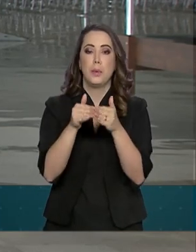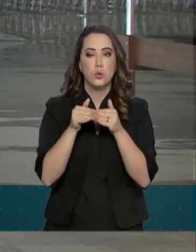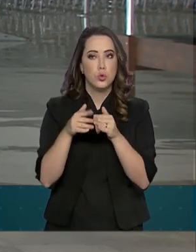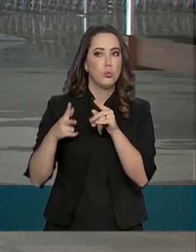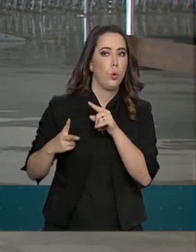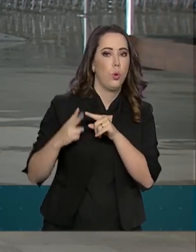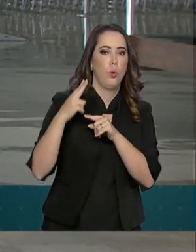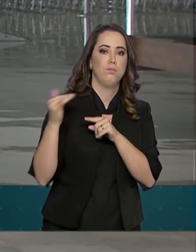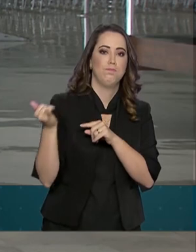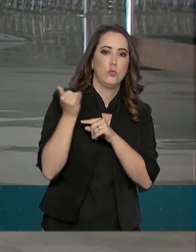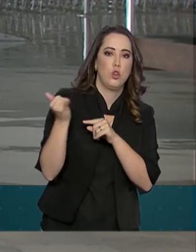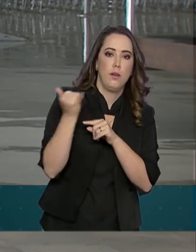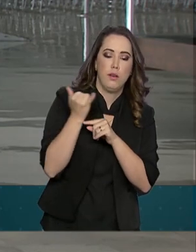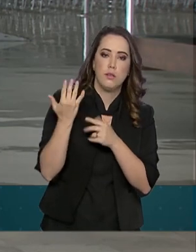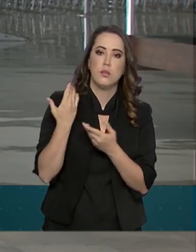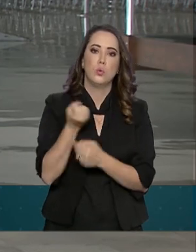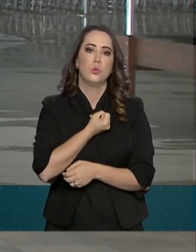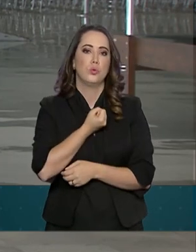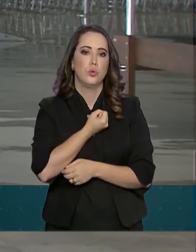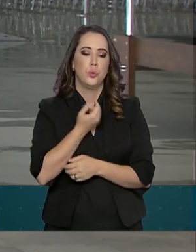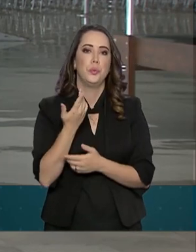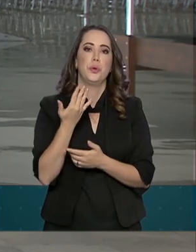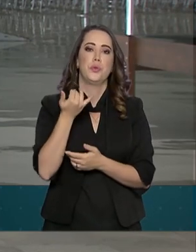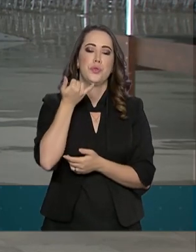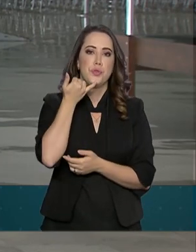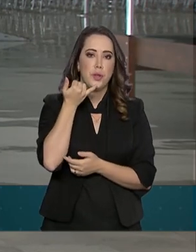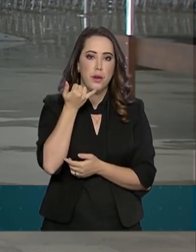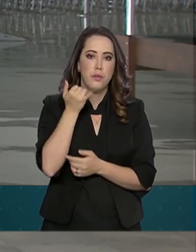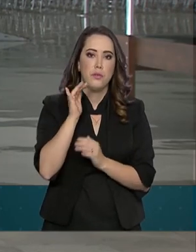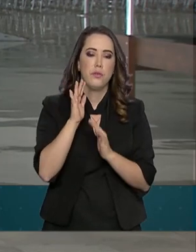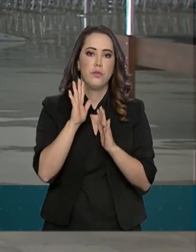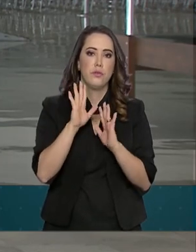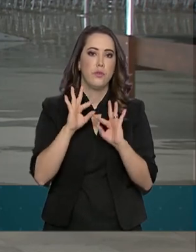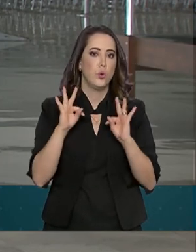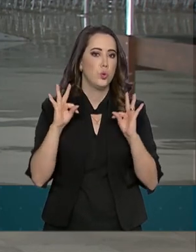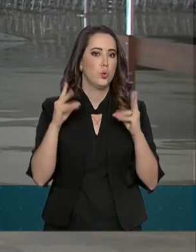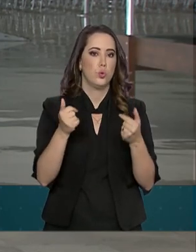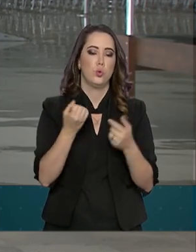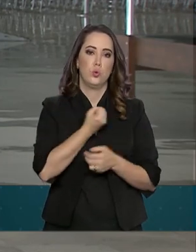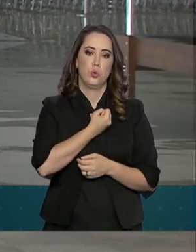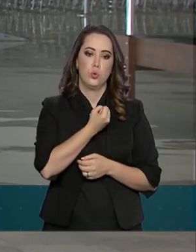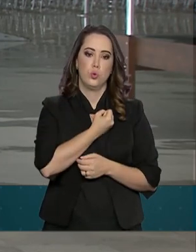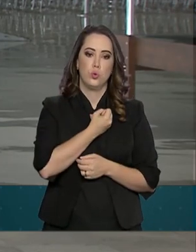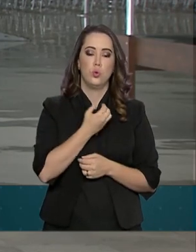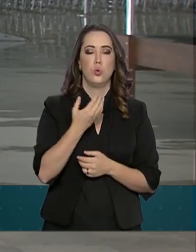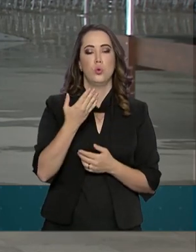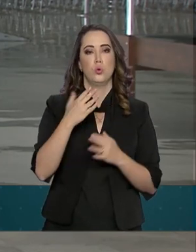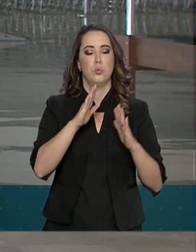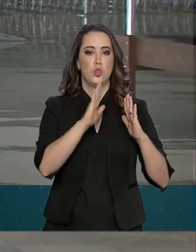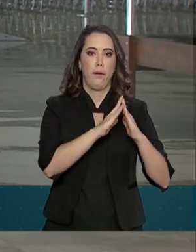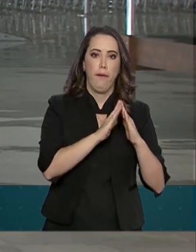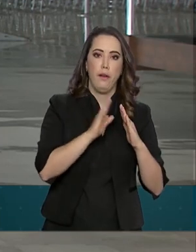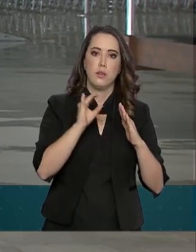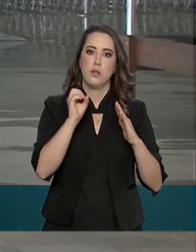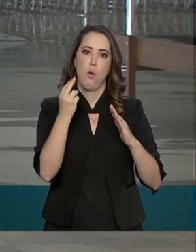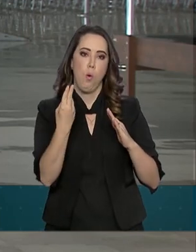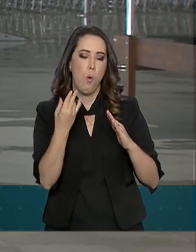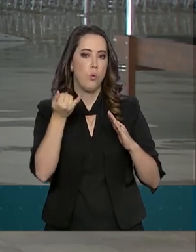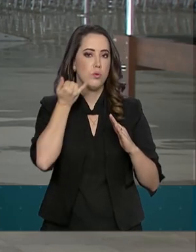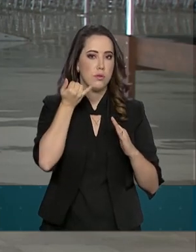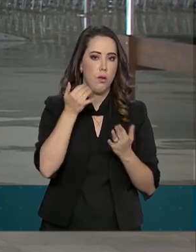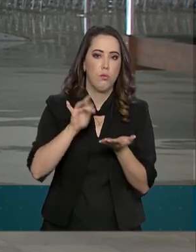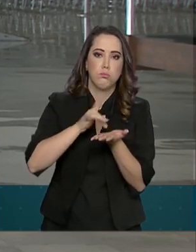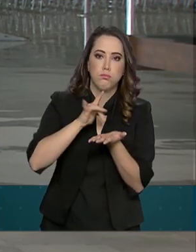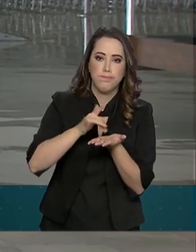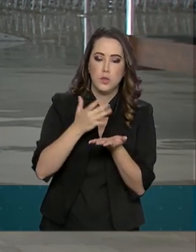bloqueio dos números de telefone fixo em todos os seus números de telefone fixo ou móvel e o bloqueio